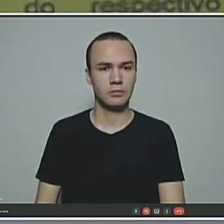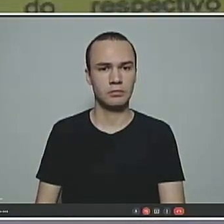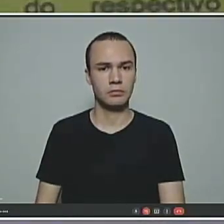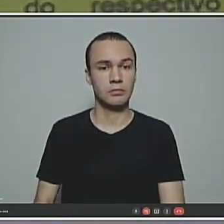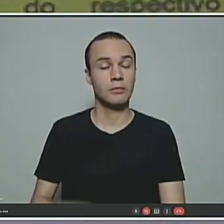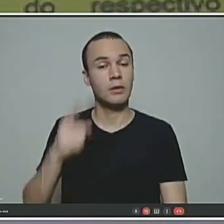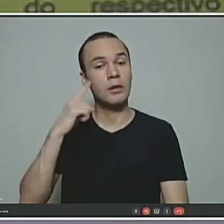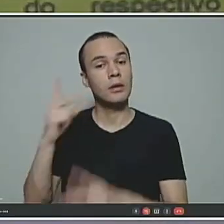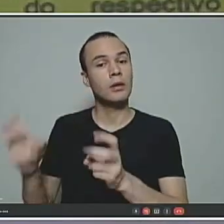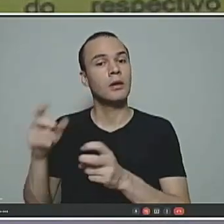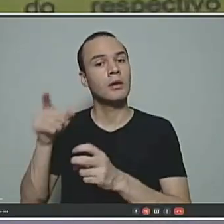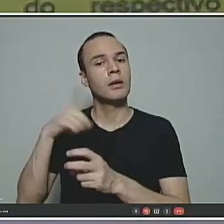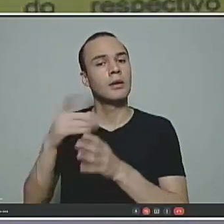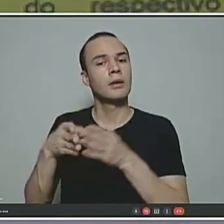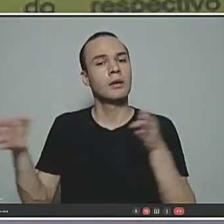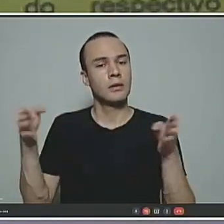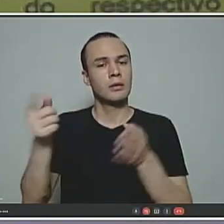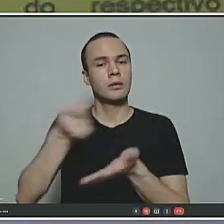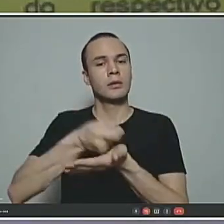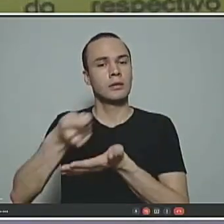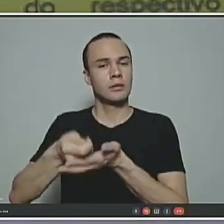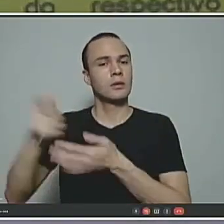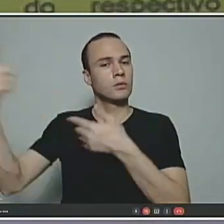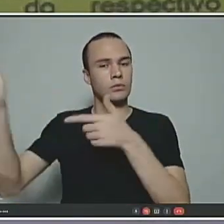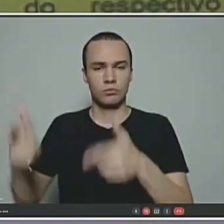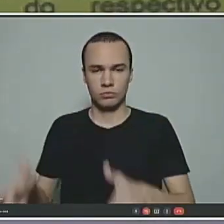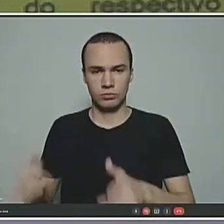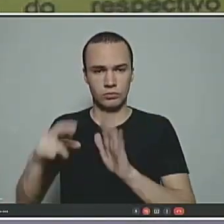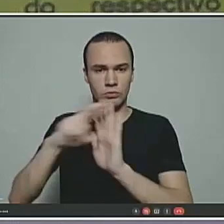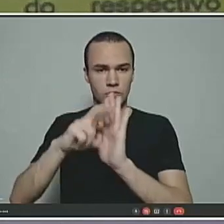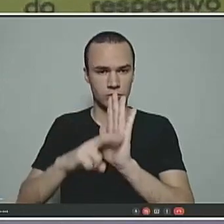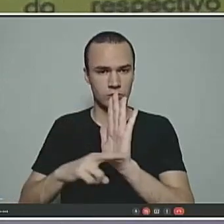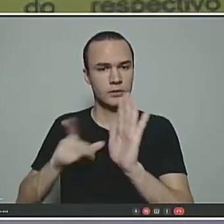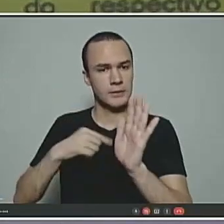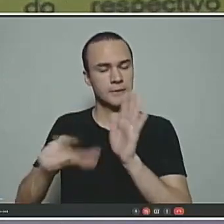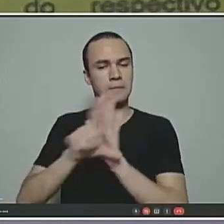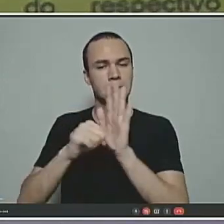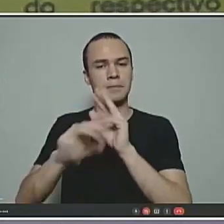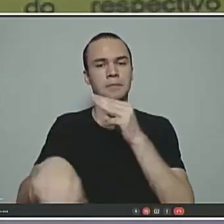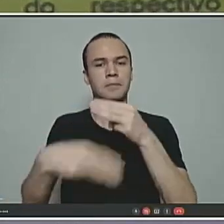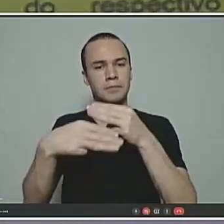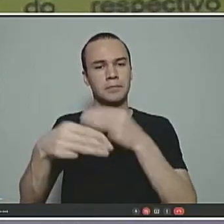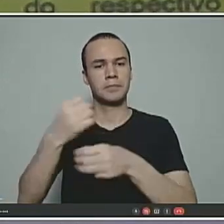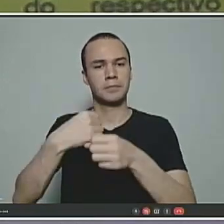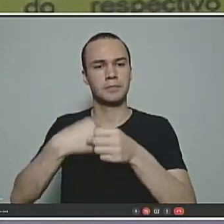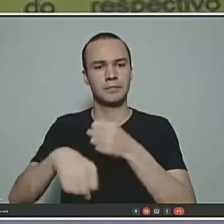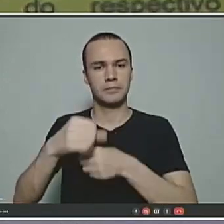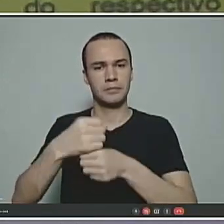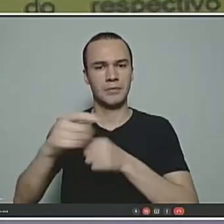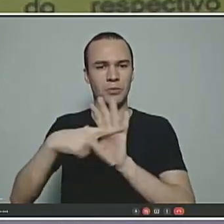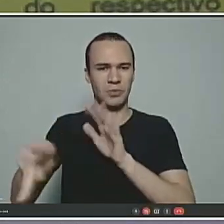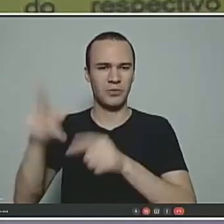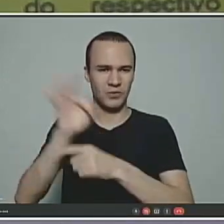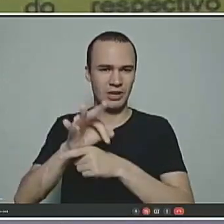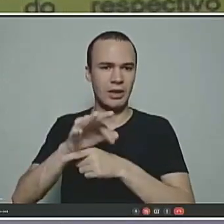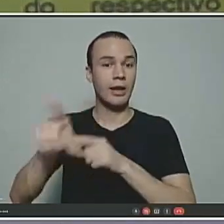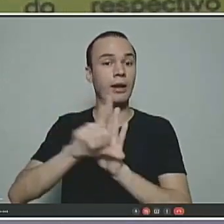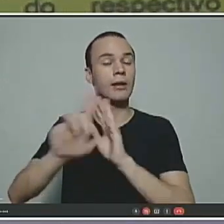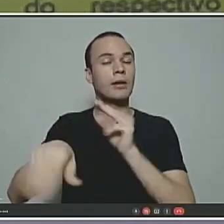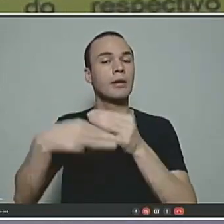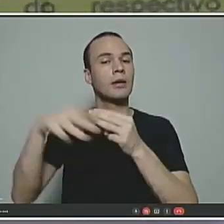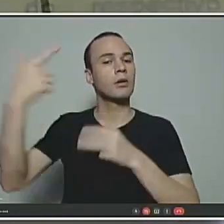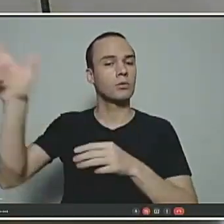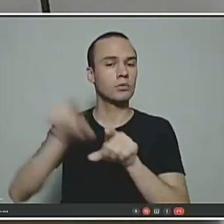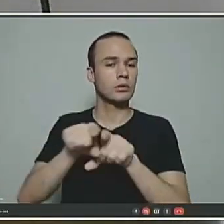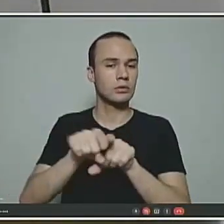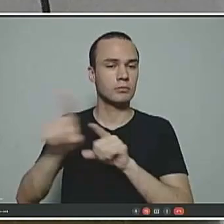observados o tempo de contribuição e demais requisitos estabelecidos em lei complementar do respectivo ente federativo. A outra lei complementar vai